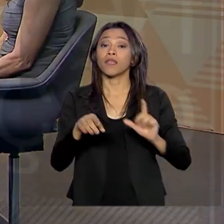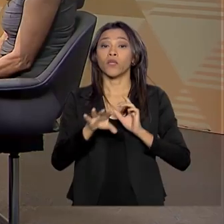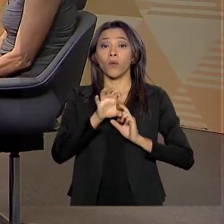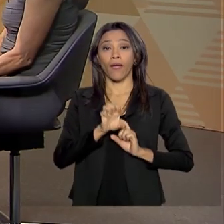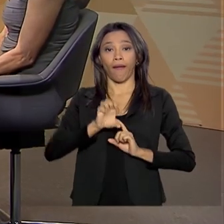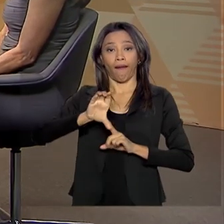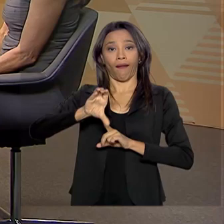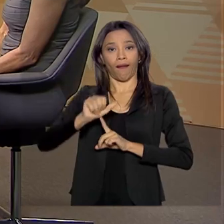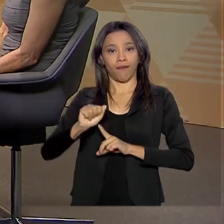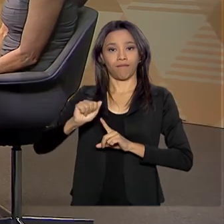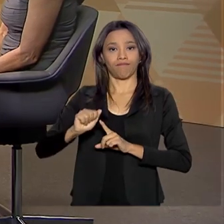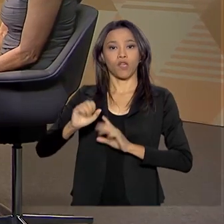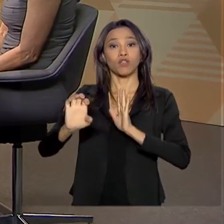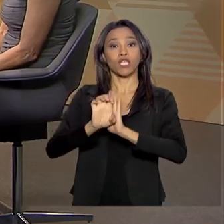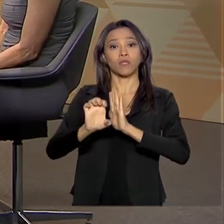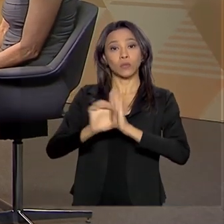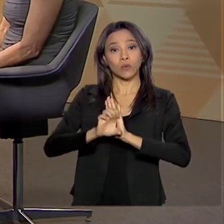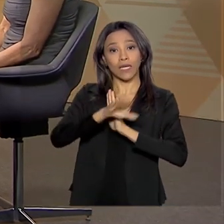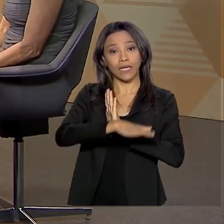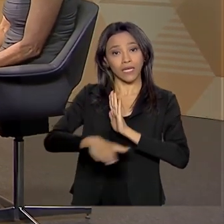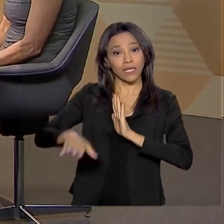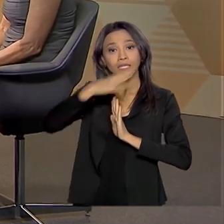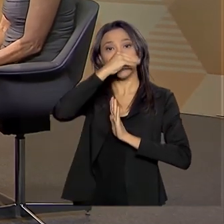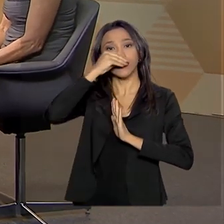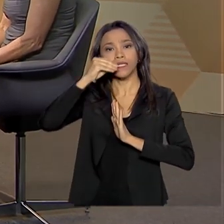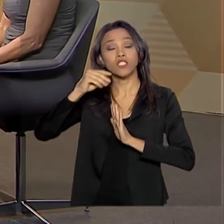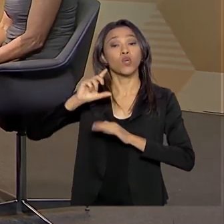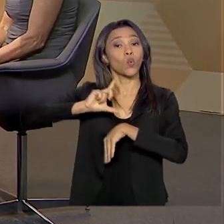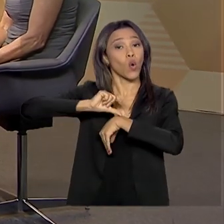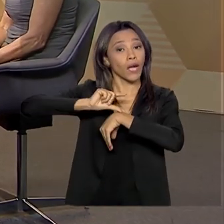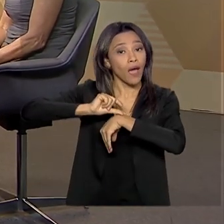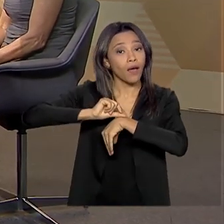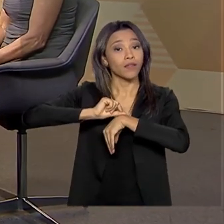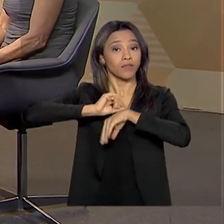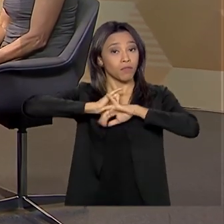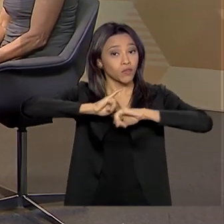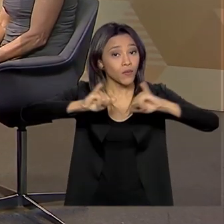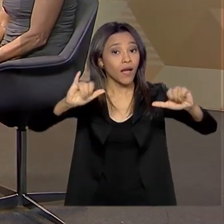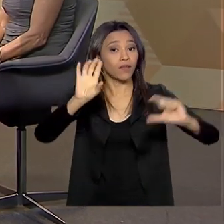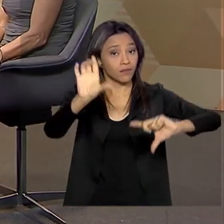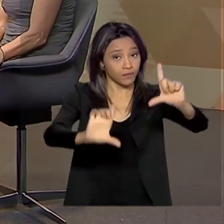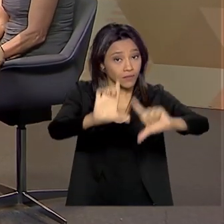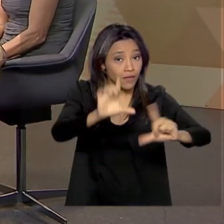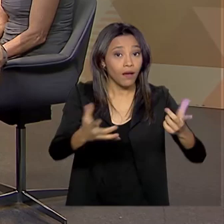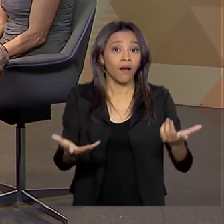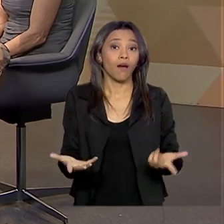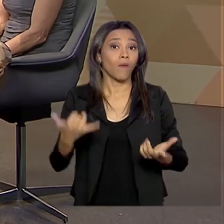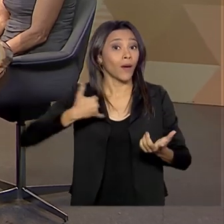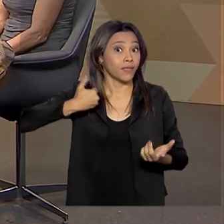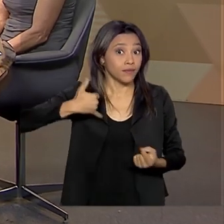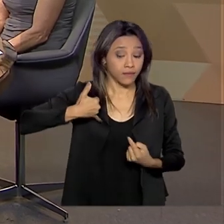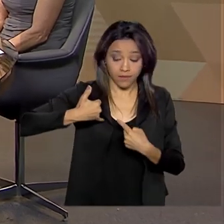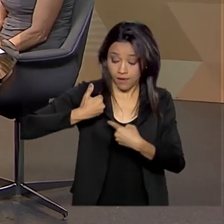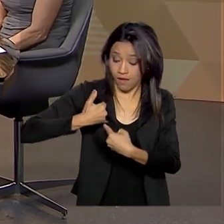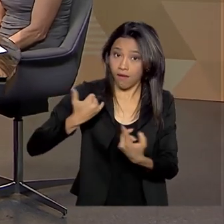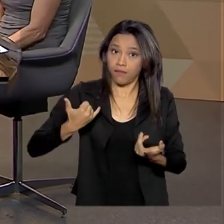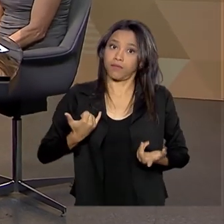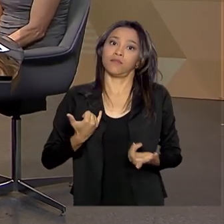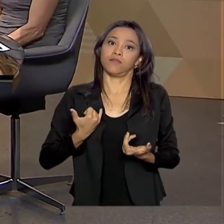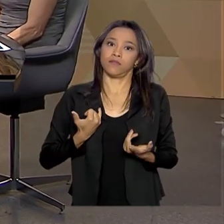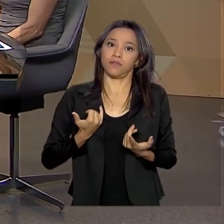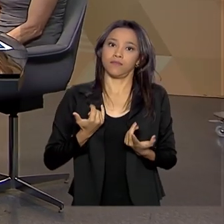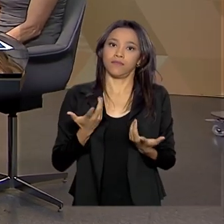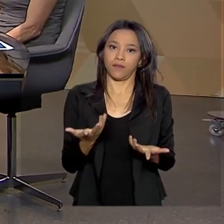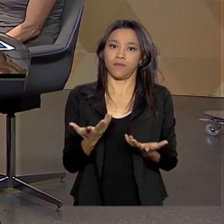Adolescente, para ver os conteúdos, qual é o horário que cada conteúdo deve ser veiculado.